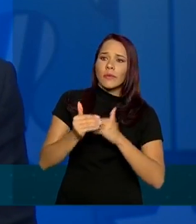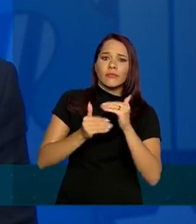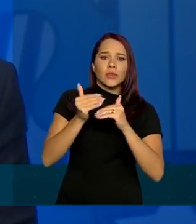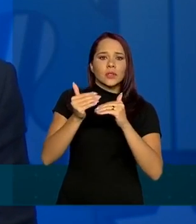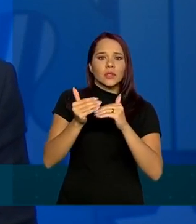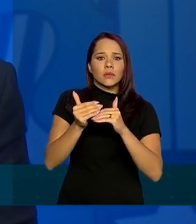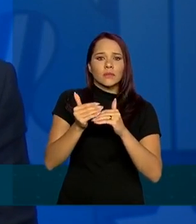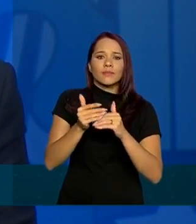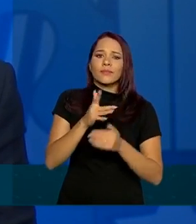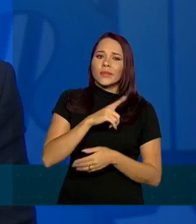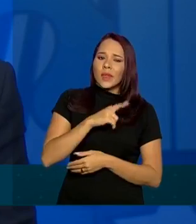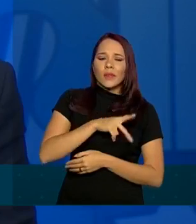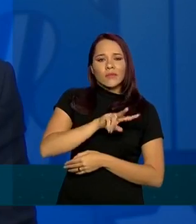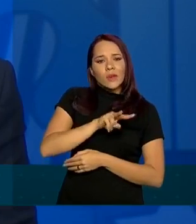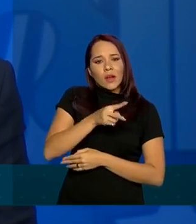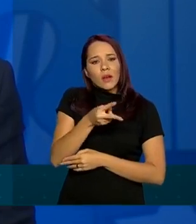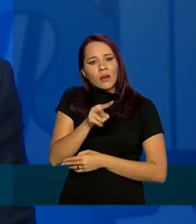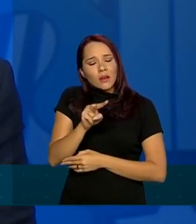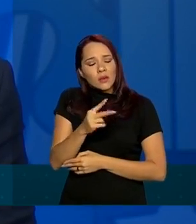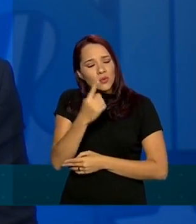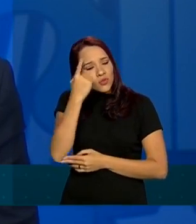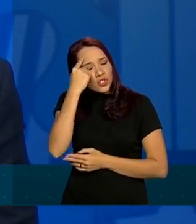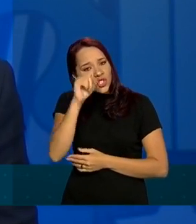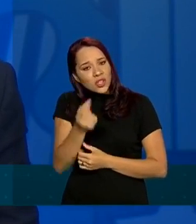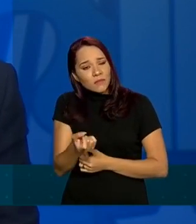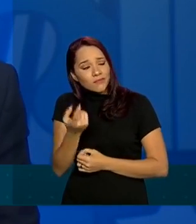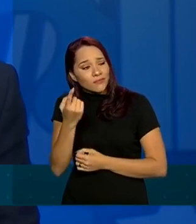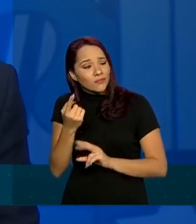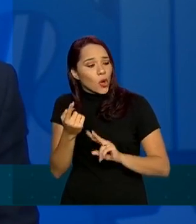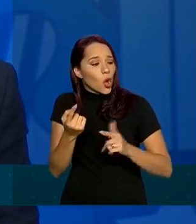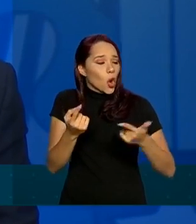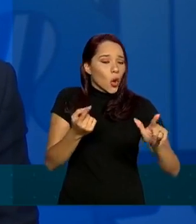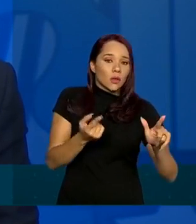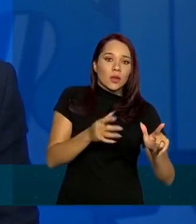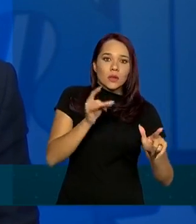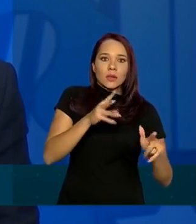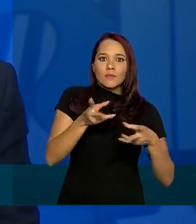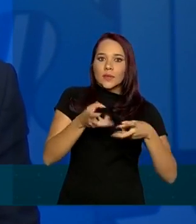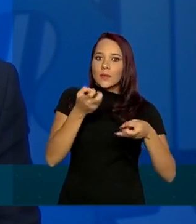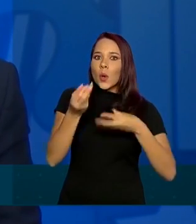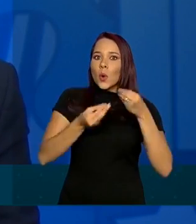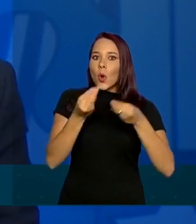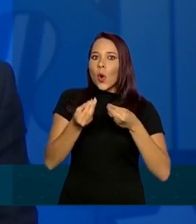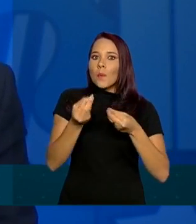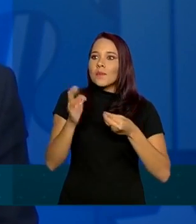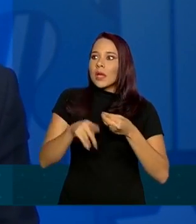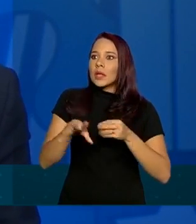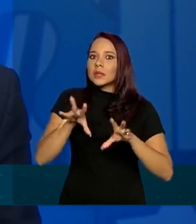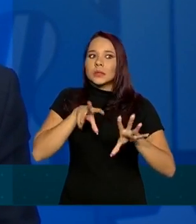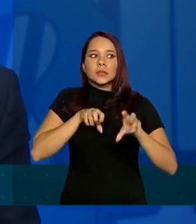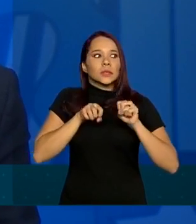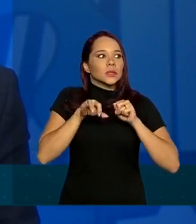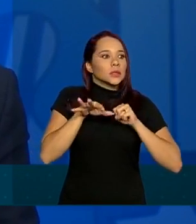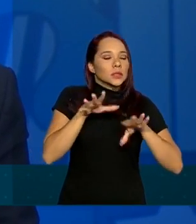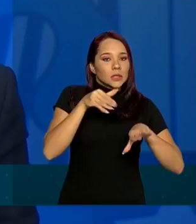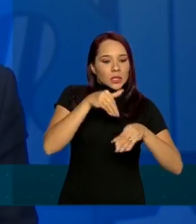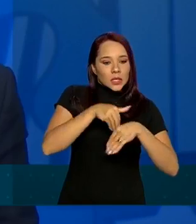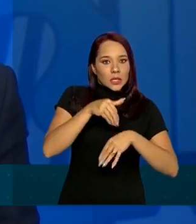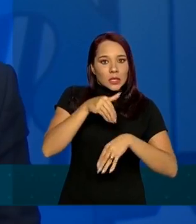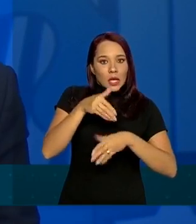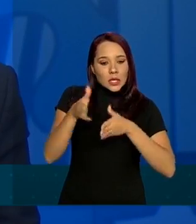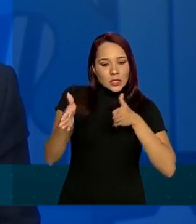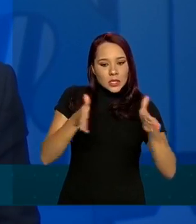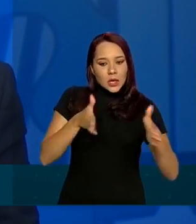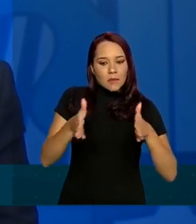assim a variações de um dia para o outro acontecem mas o importante é perceber a dinâmica de transmissão dentro das semanas epidemiológicas